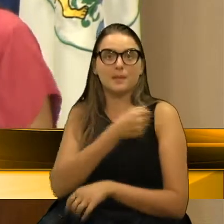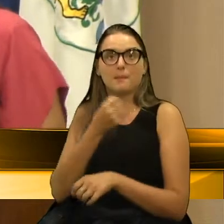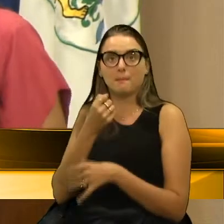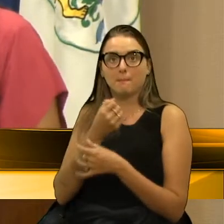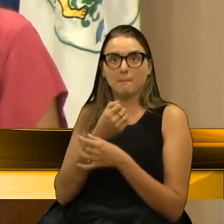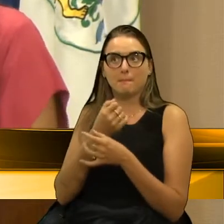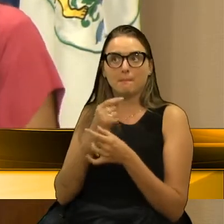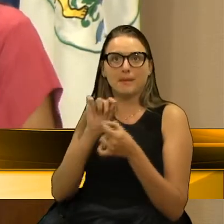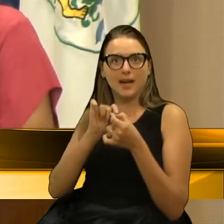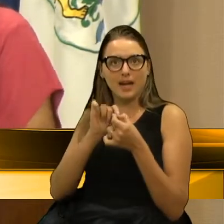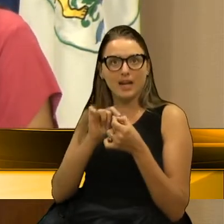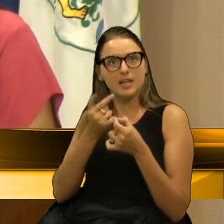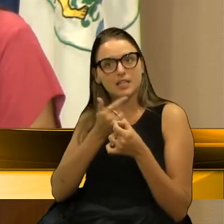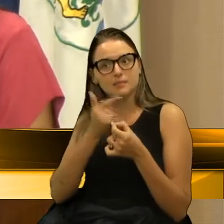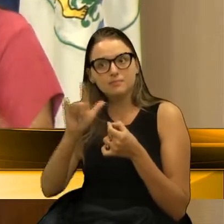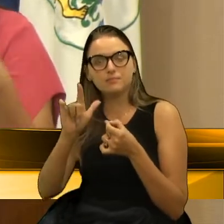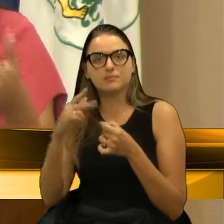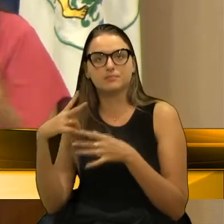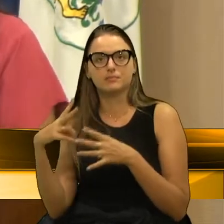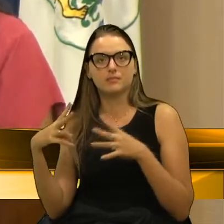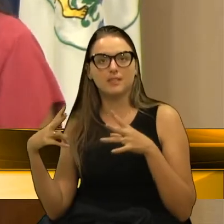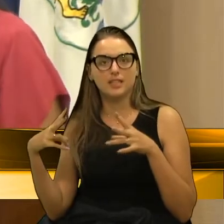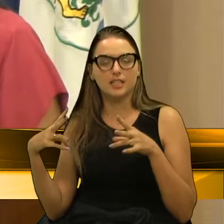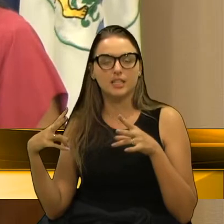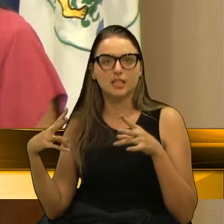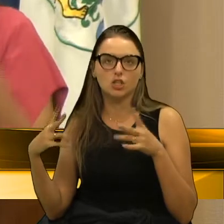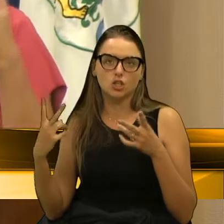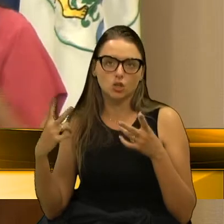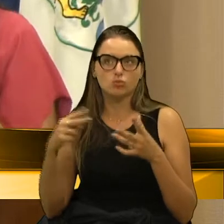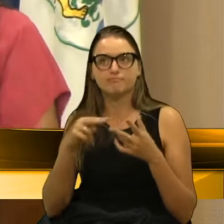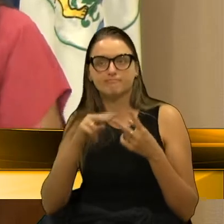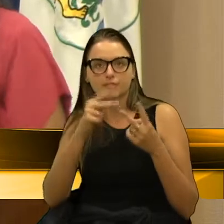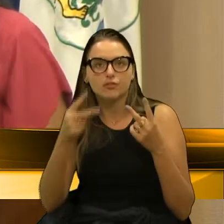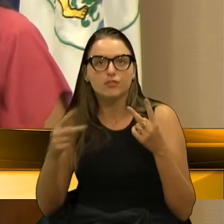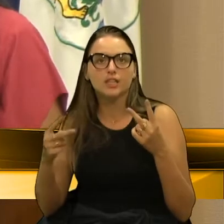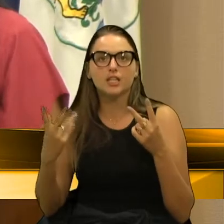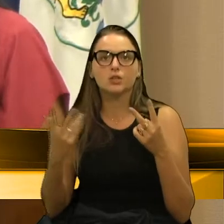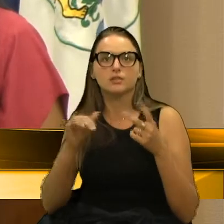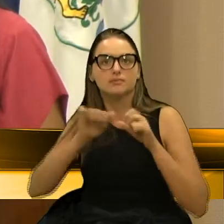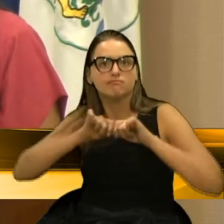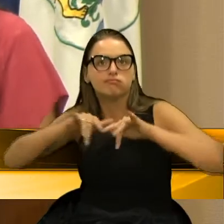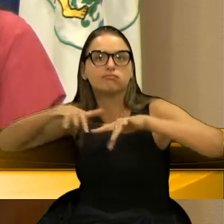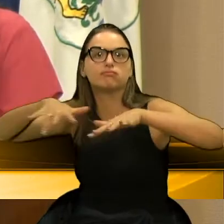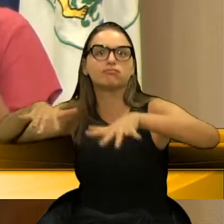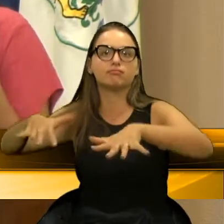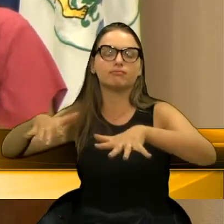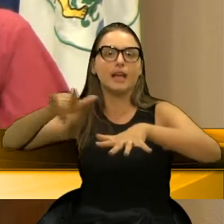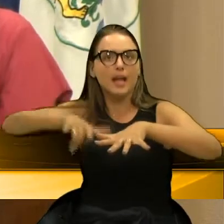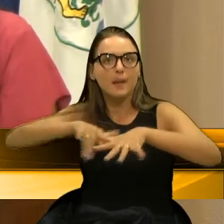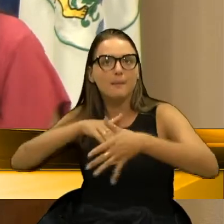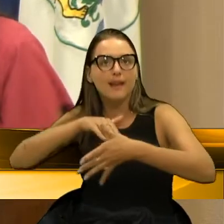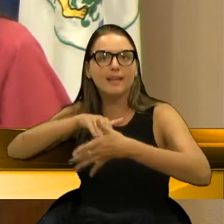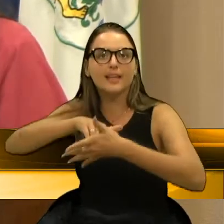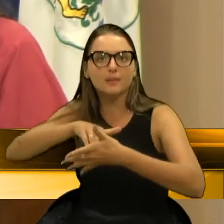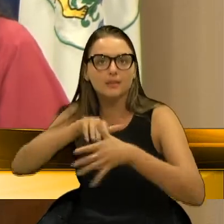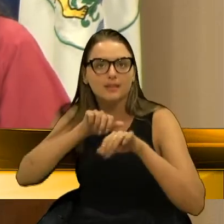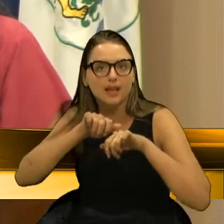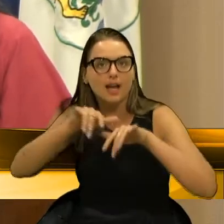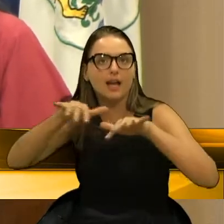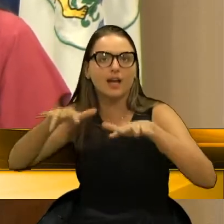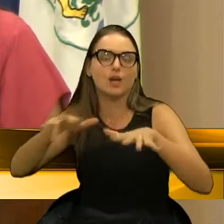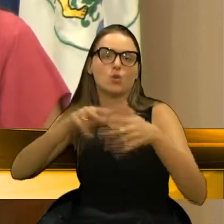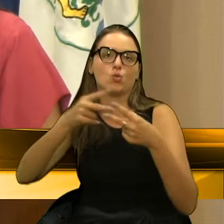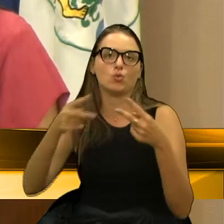o vírus se prolifere, para conter o vírus. É uma lógica coletiva e não individual.